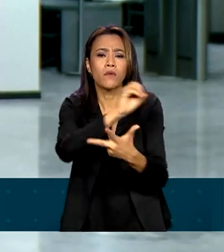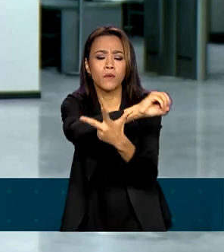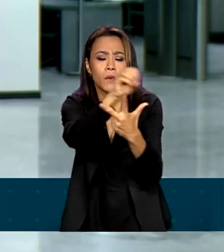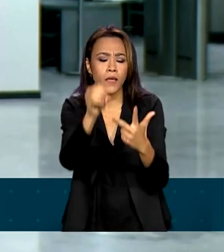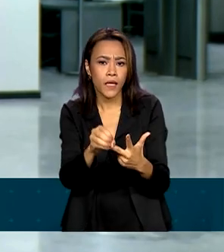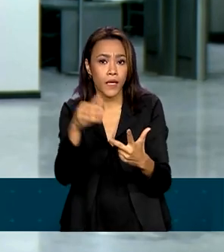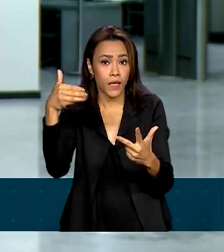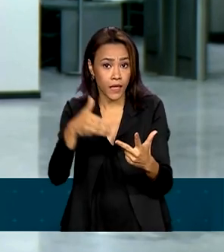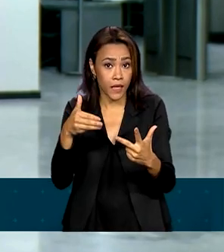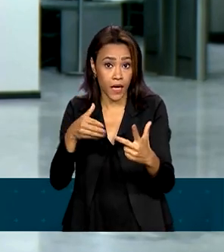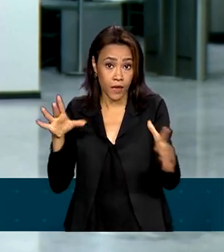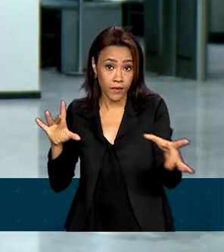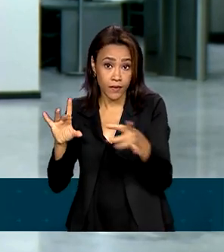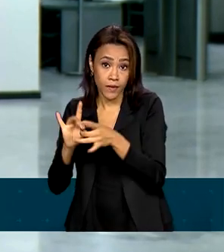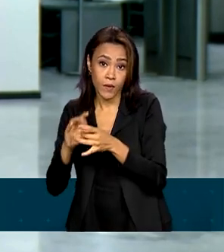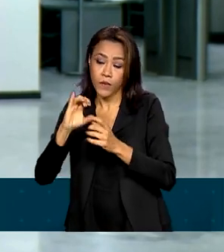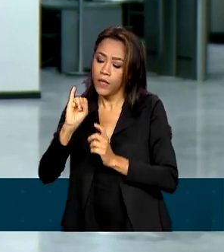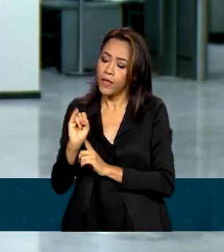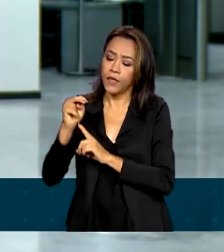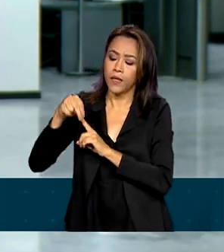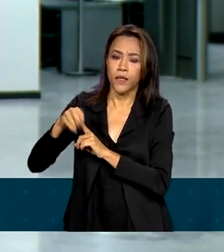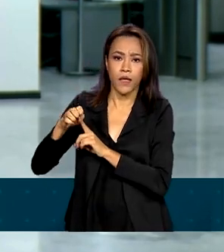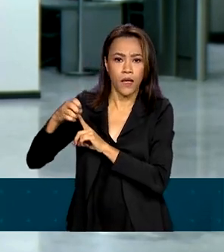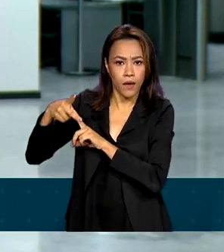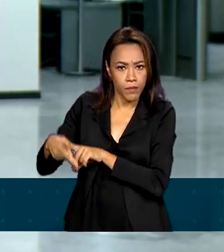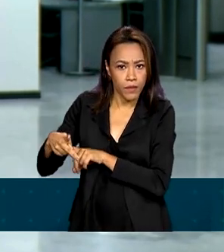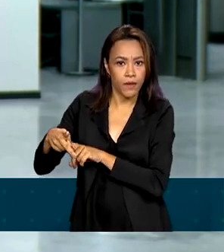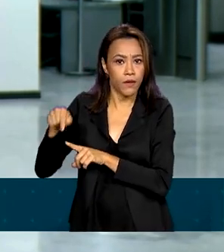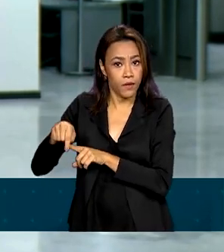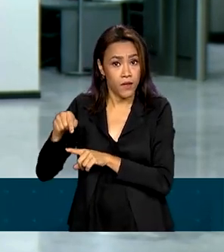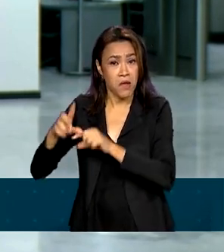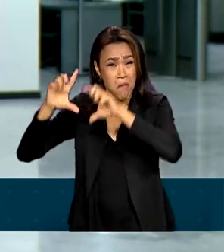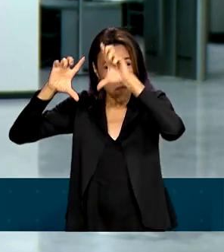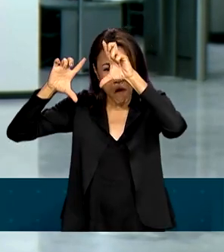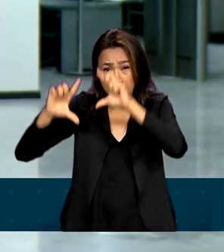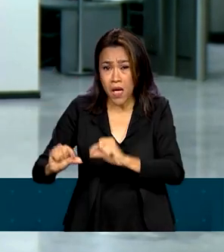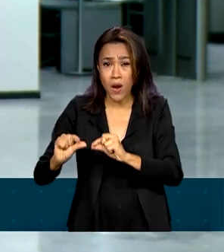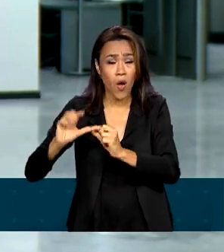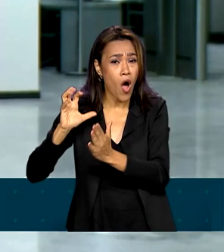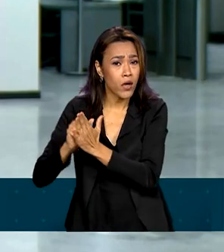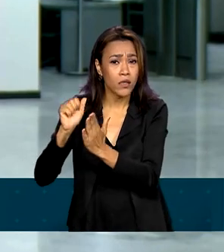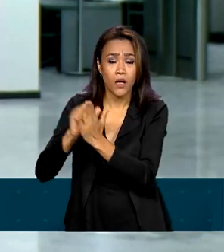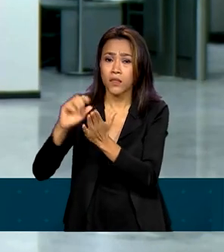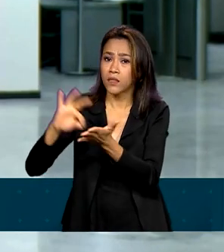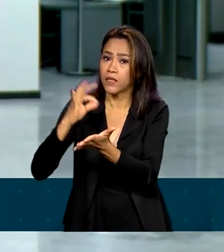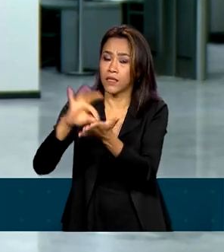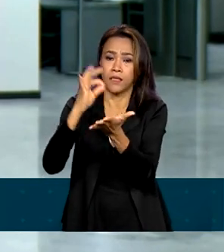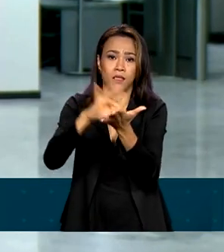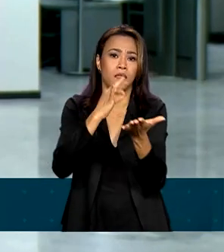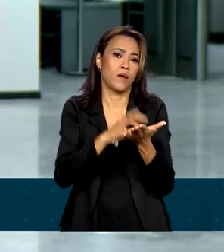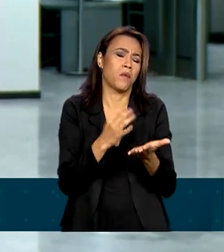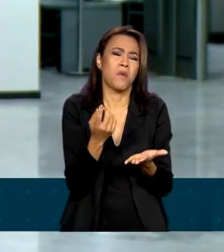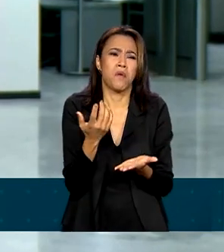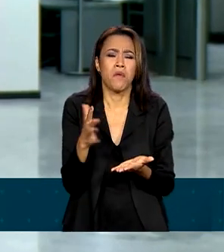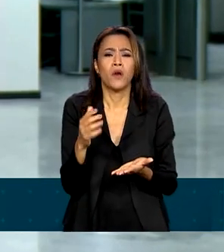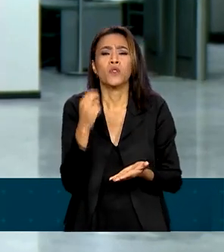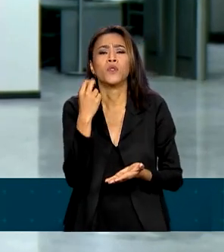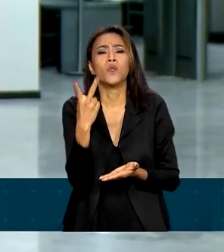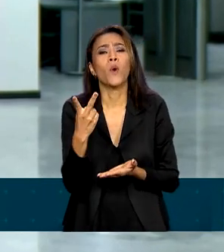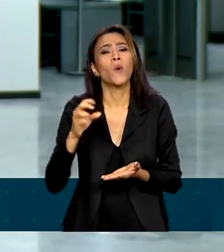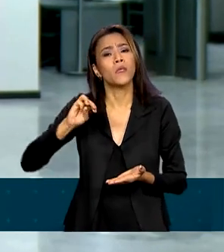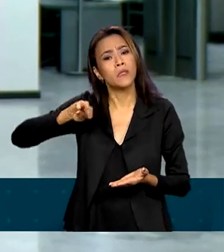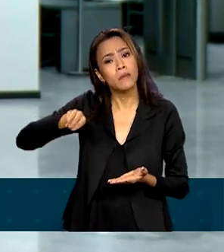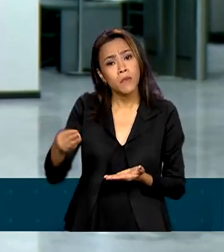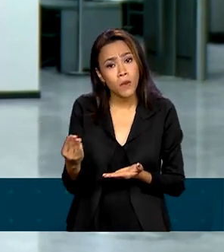gerenciado pelo Inep, teve em 2021 a menor taxa de adesão da história, com pouco menos de 2